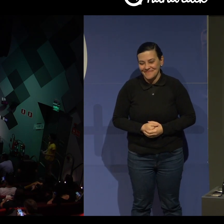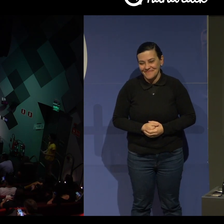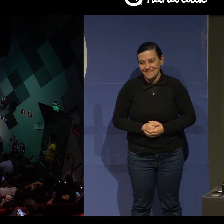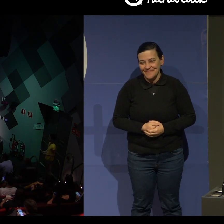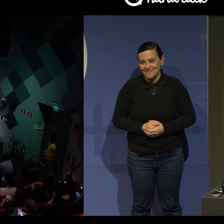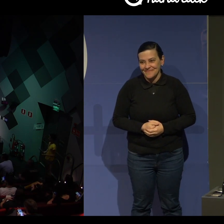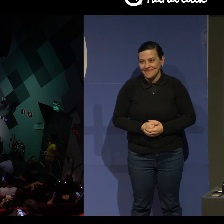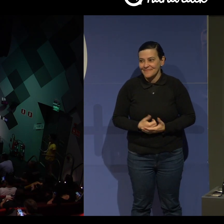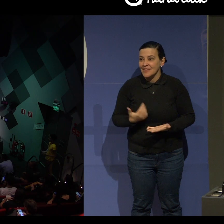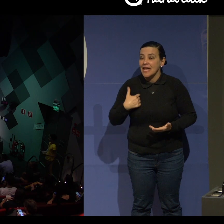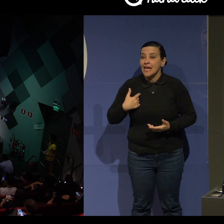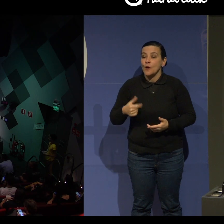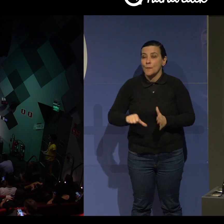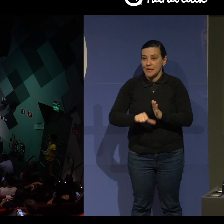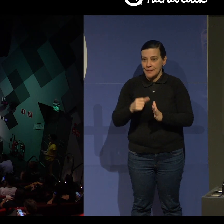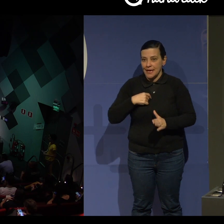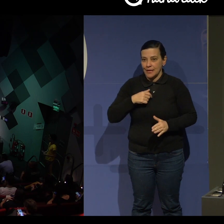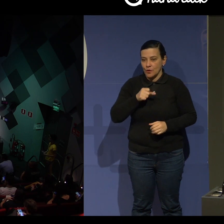Primeiro vou me localizar.